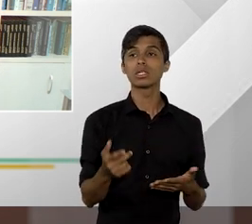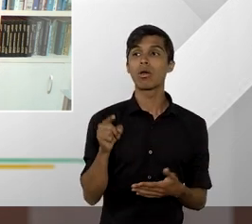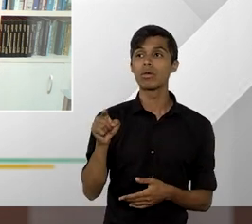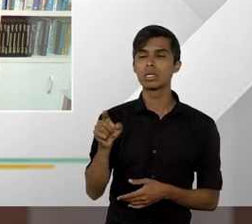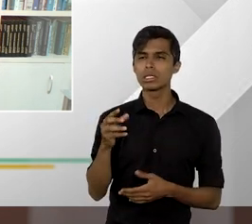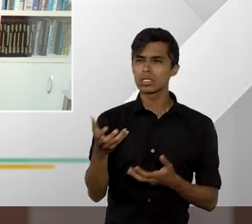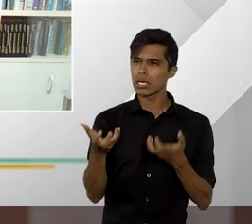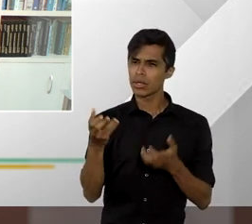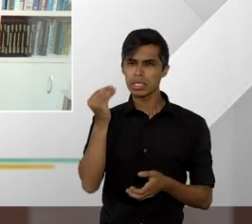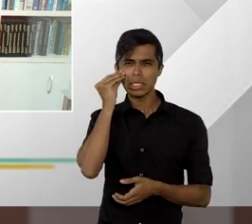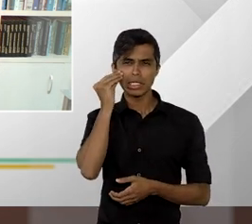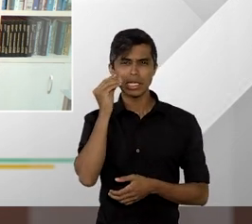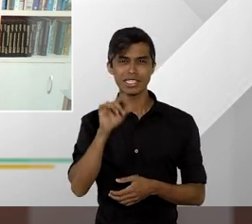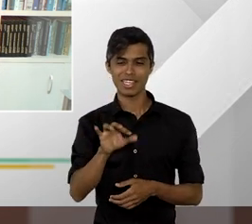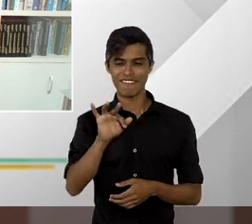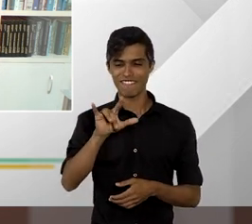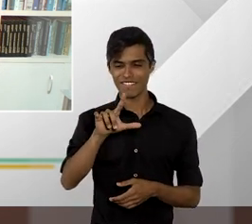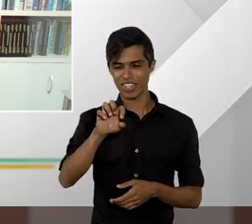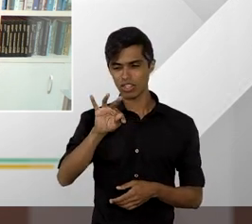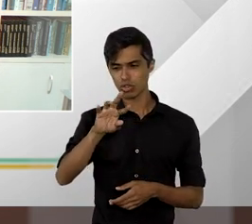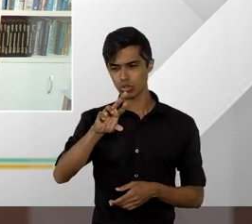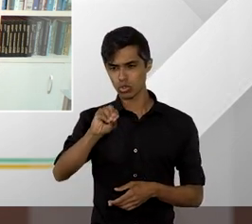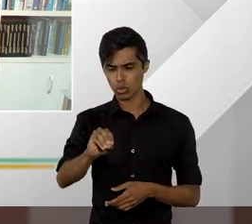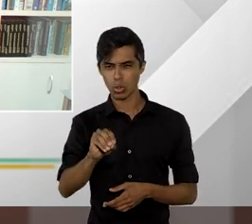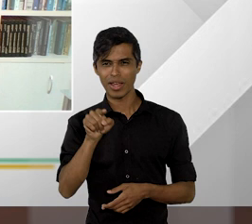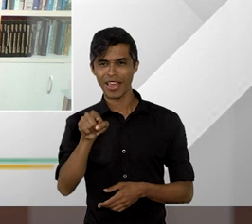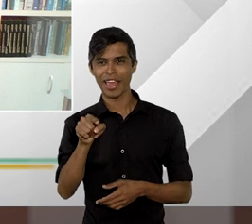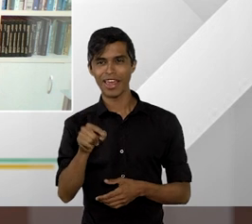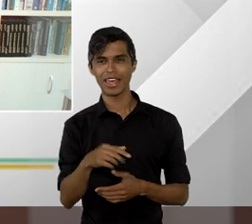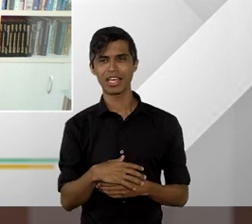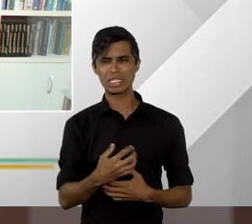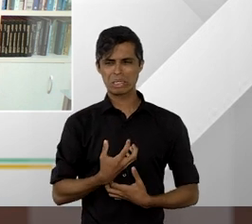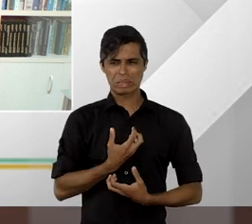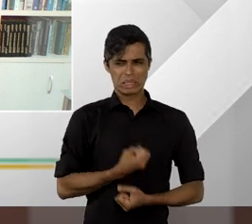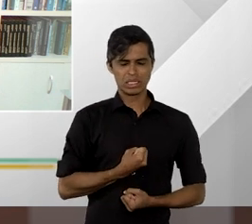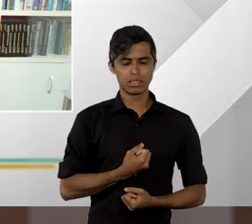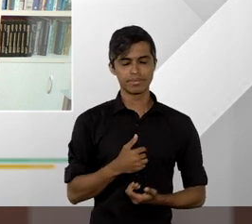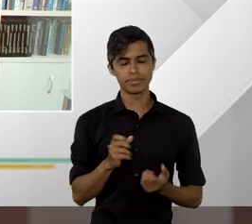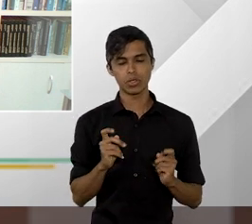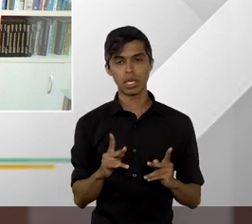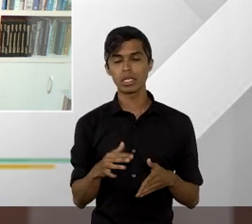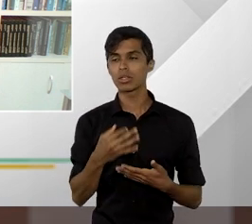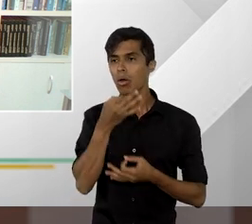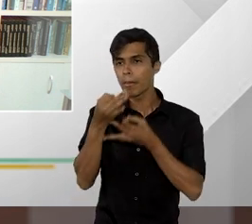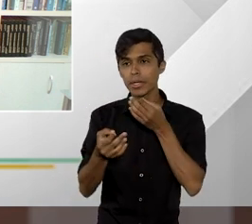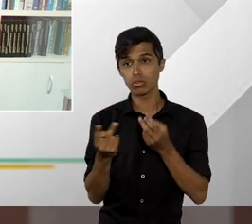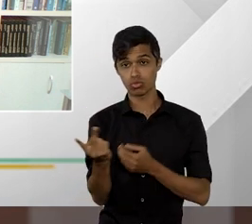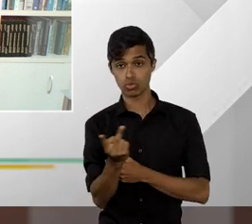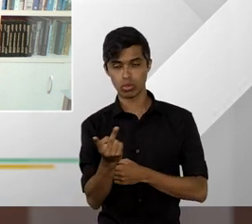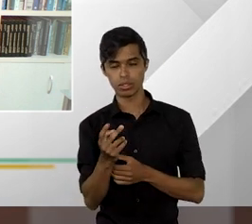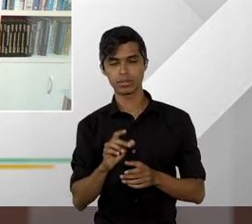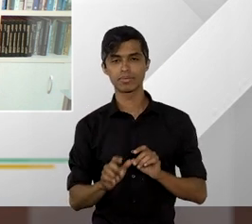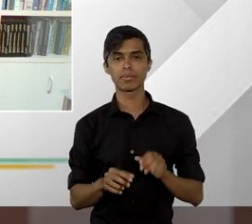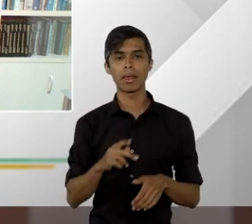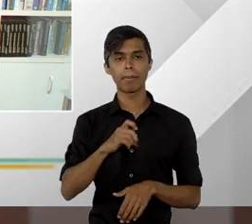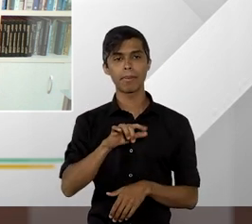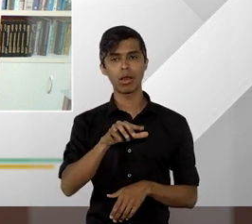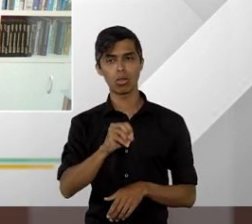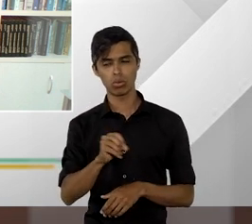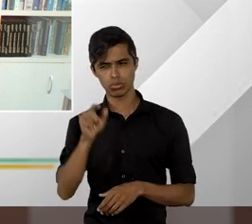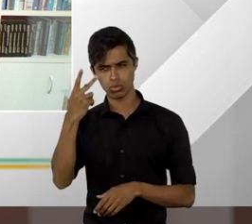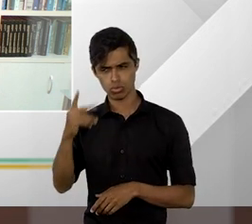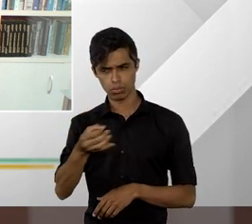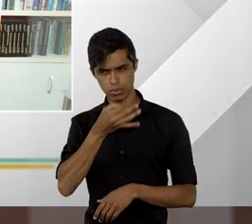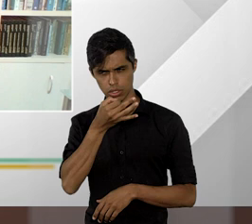seria uma palavra um tanto quanto ofensiva para alguns. Então, eu gostaria de ouvir a opinião de vocês dois. Professor Paulo Mendes, por